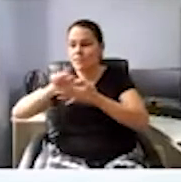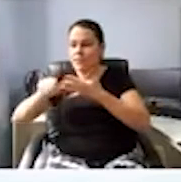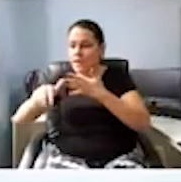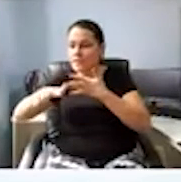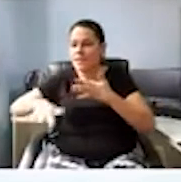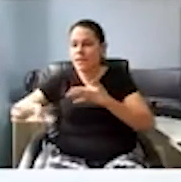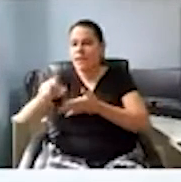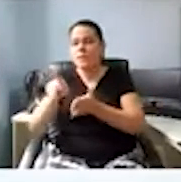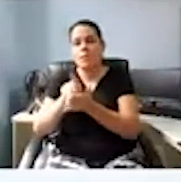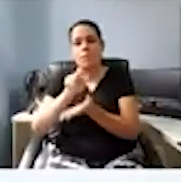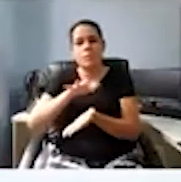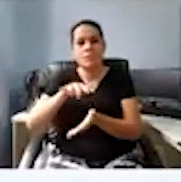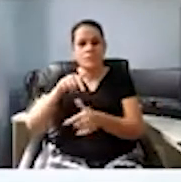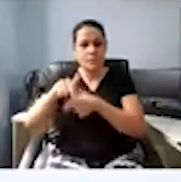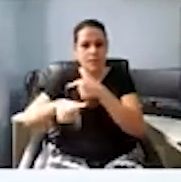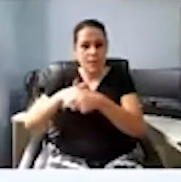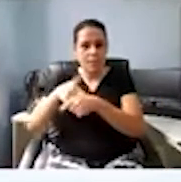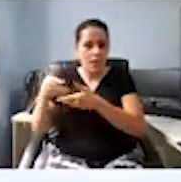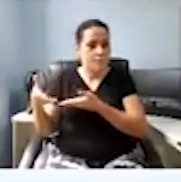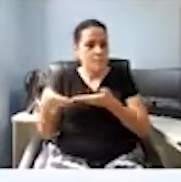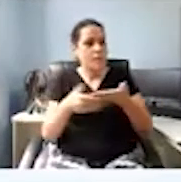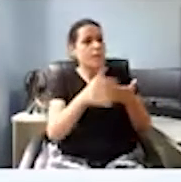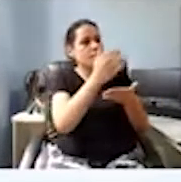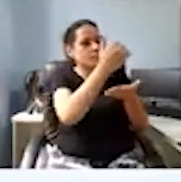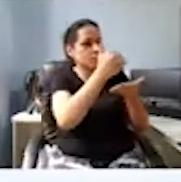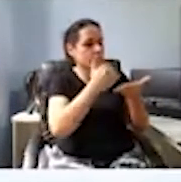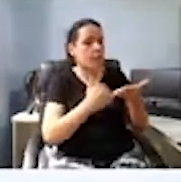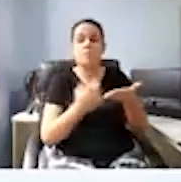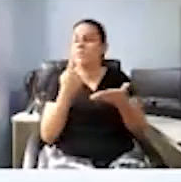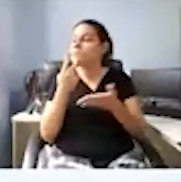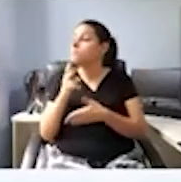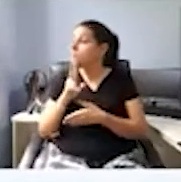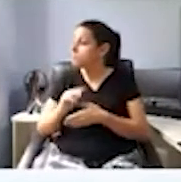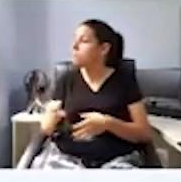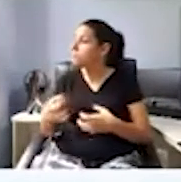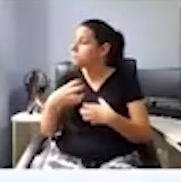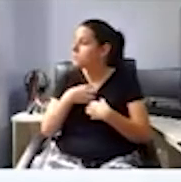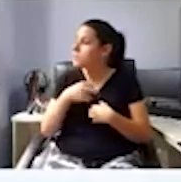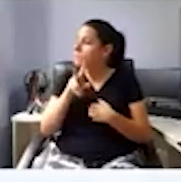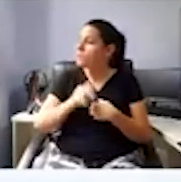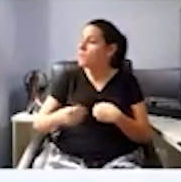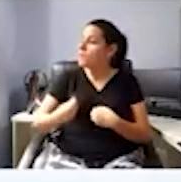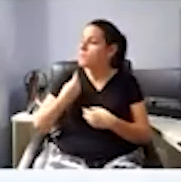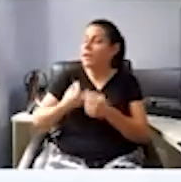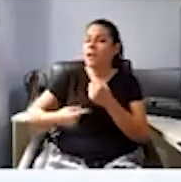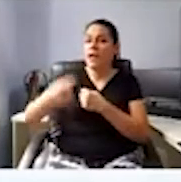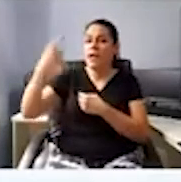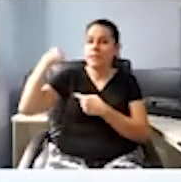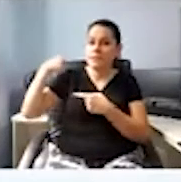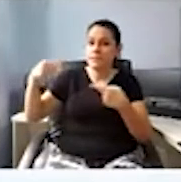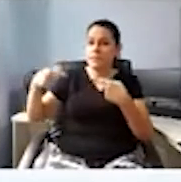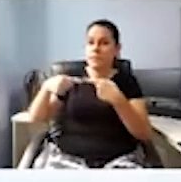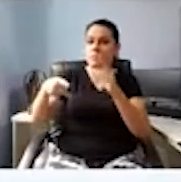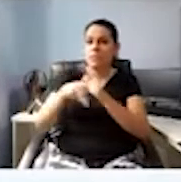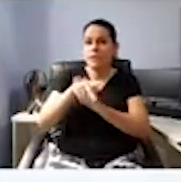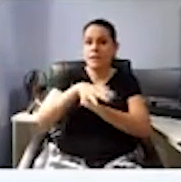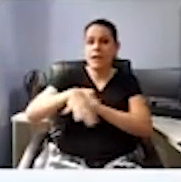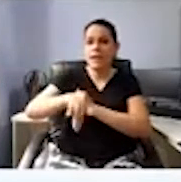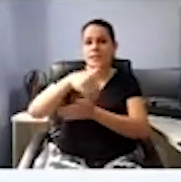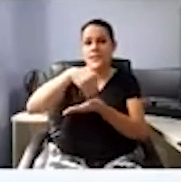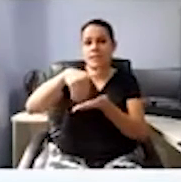trabalho, né? Eu acho que ele falou que vai reviver o que tinha lá atrás e hoje já não tem, mas na Secretaria do Trabalho.